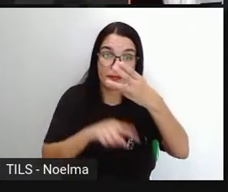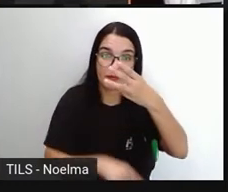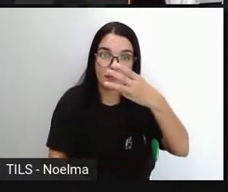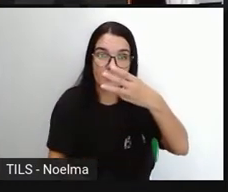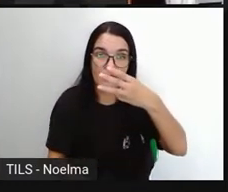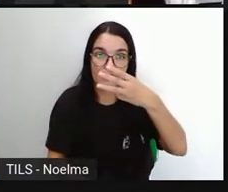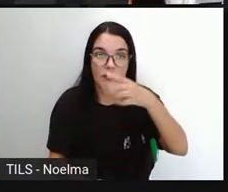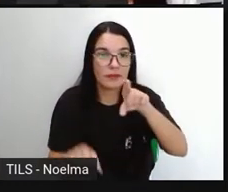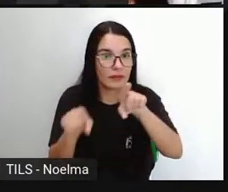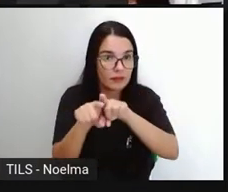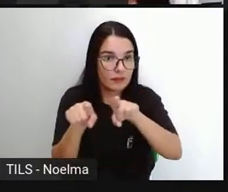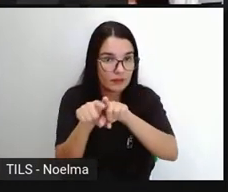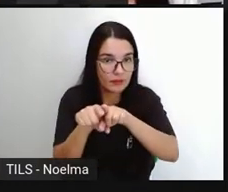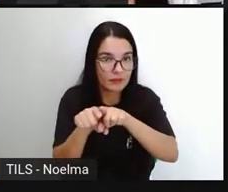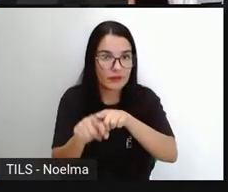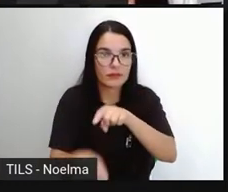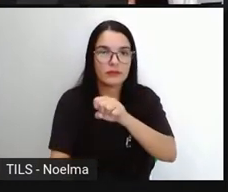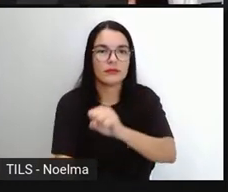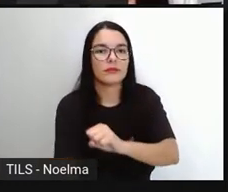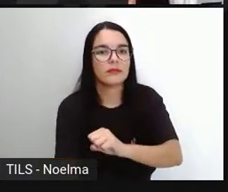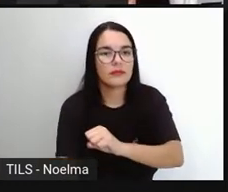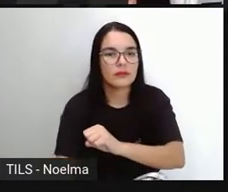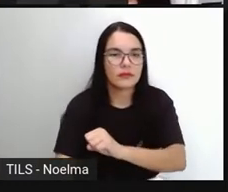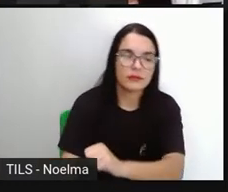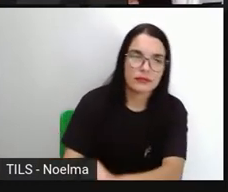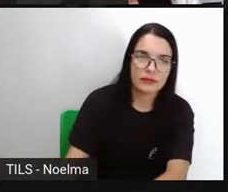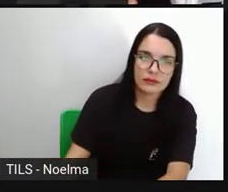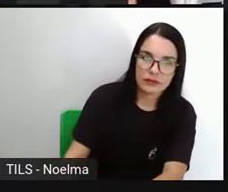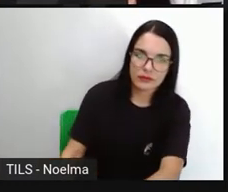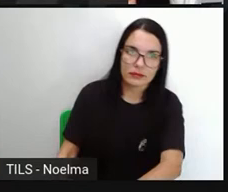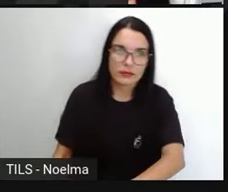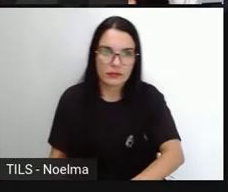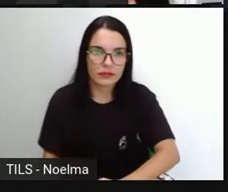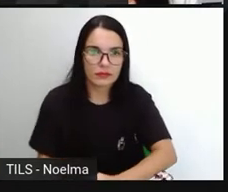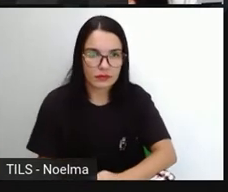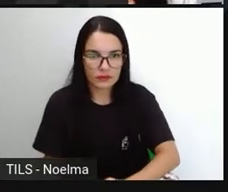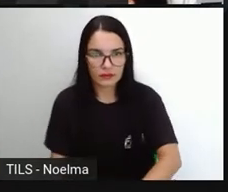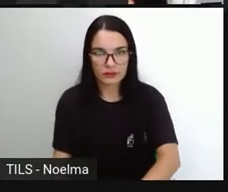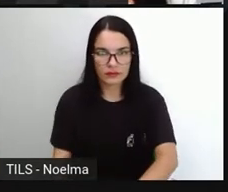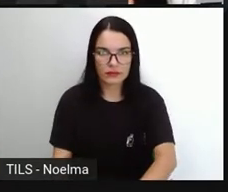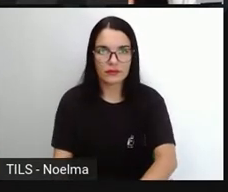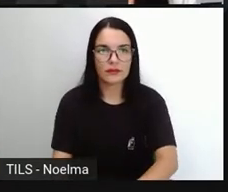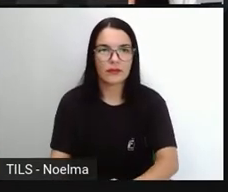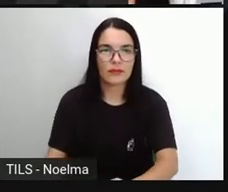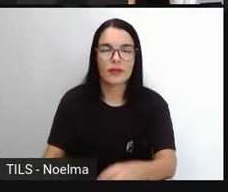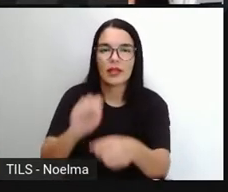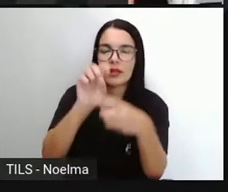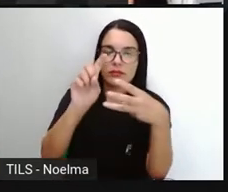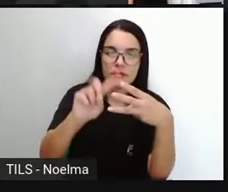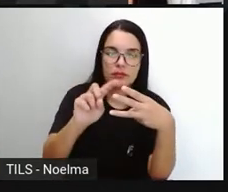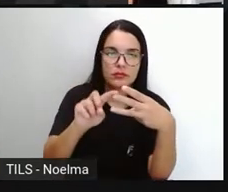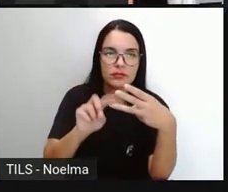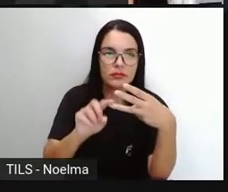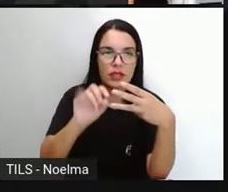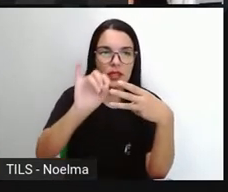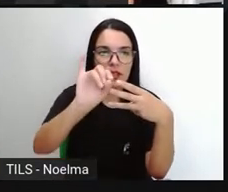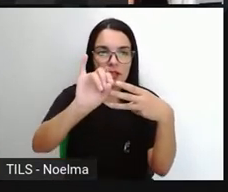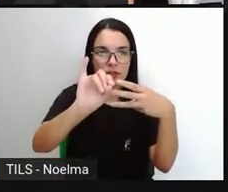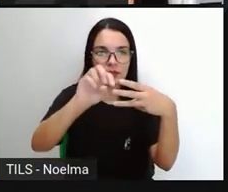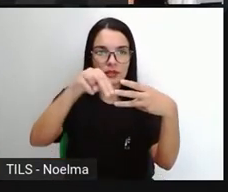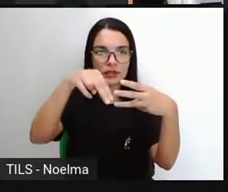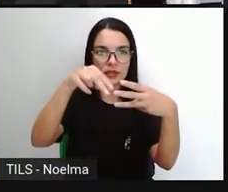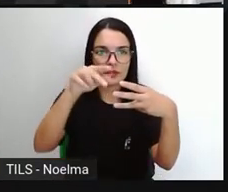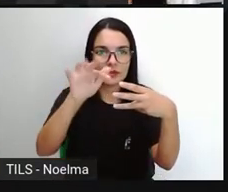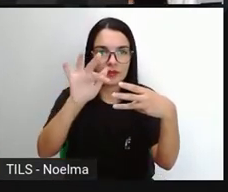apresentam na construção aí dos textos, das frases. Existe a forma verbal infinitivo, gerúndio